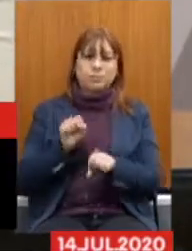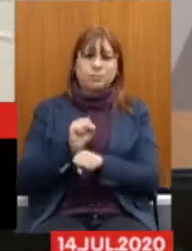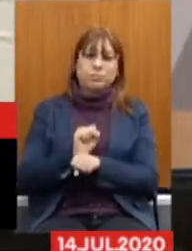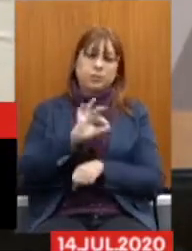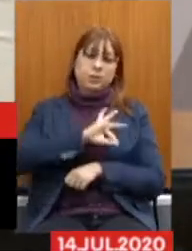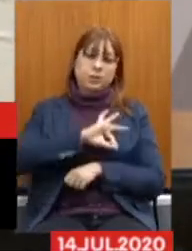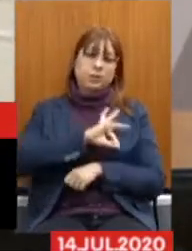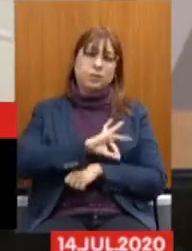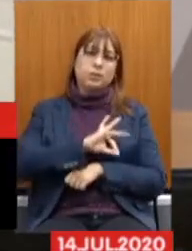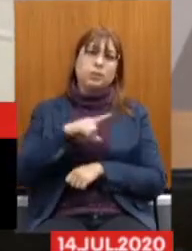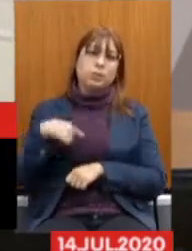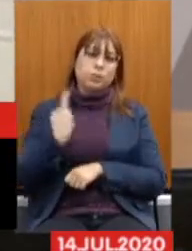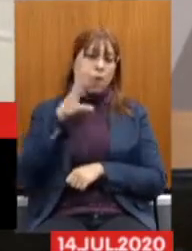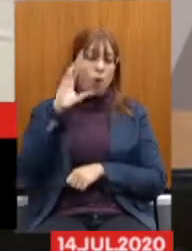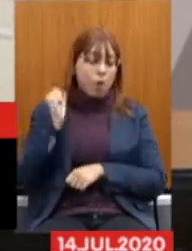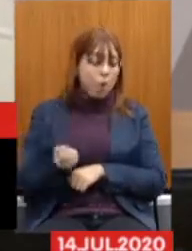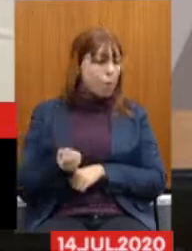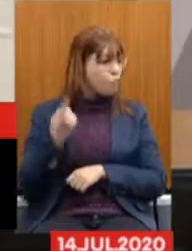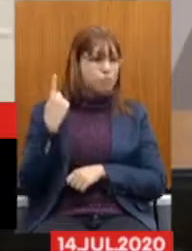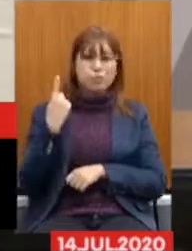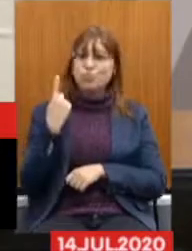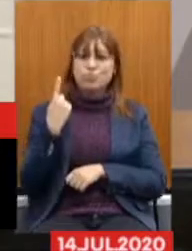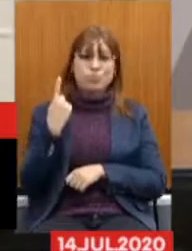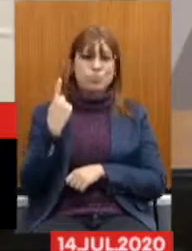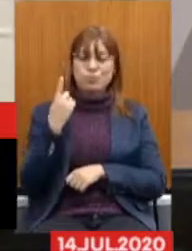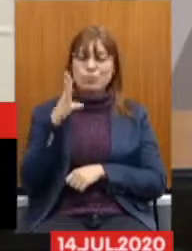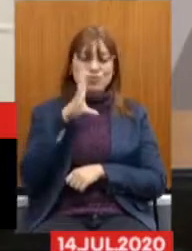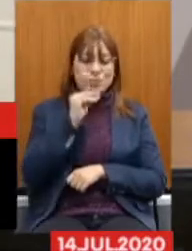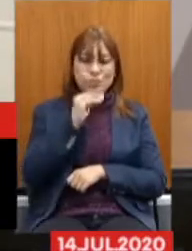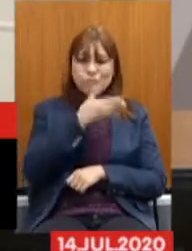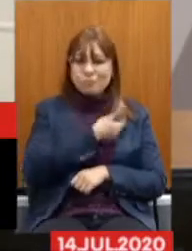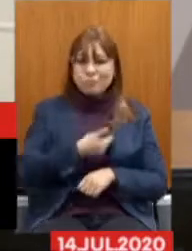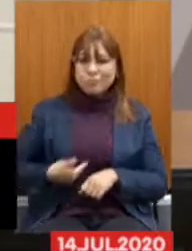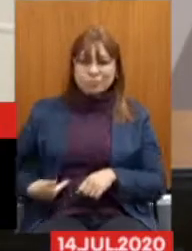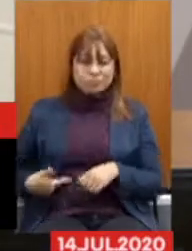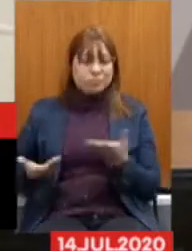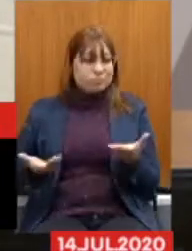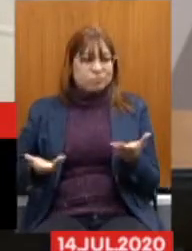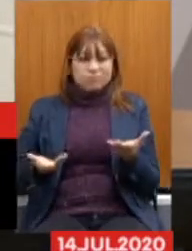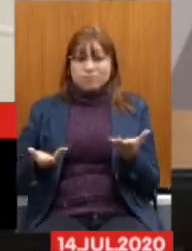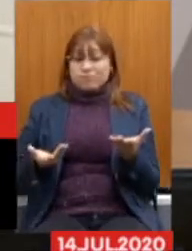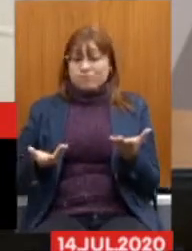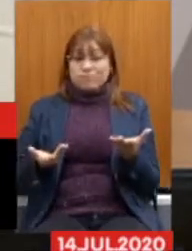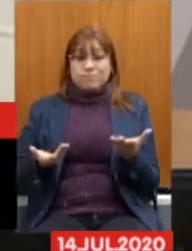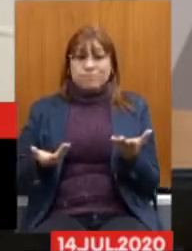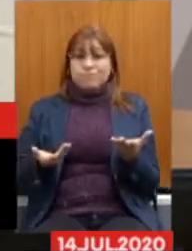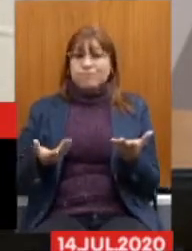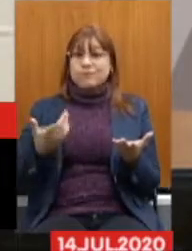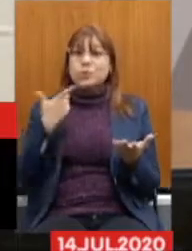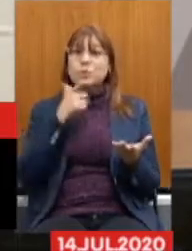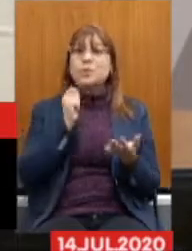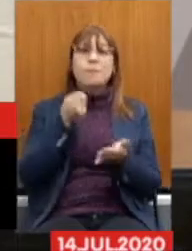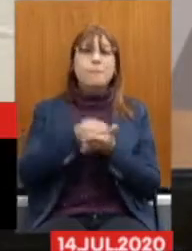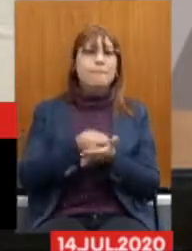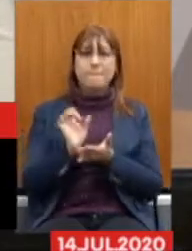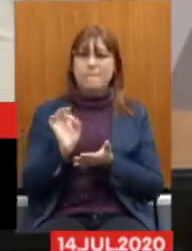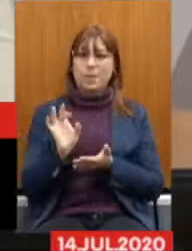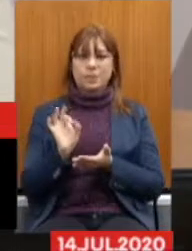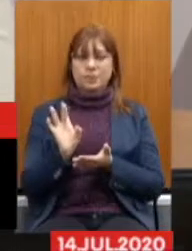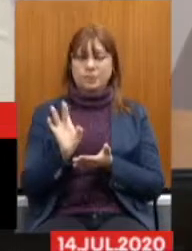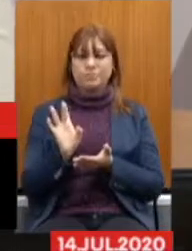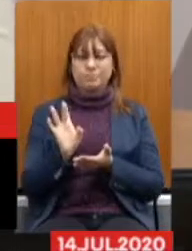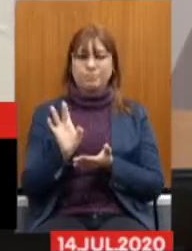Que a gente Também acha Um absurdo Os servidores Públicos Não tem Que pagar A conta Sozinhos Serviço público É